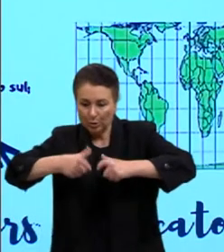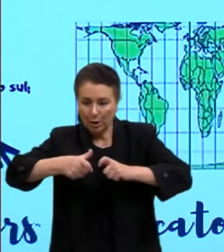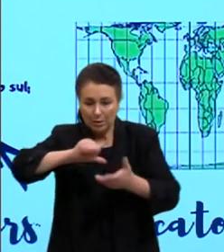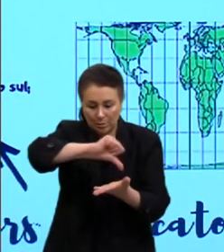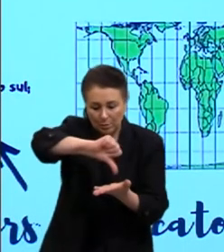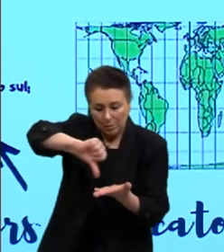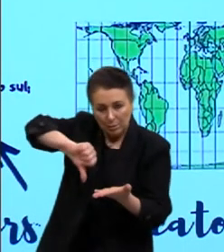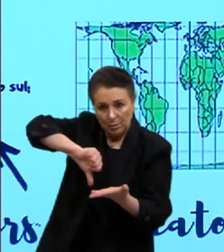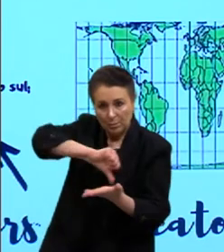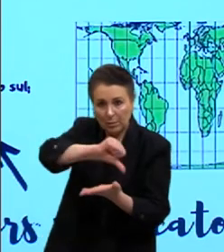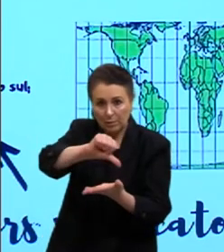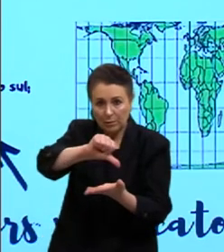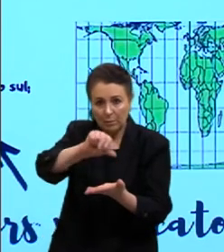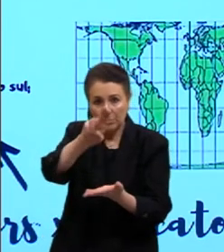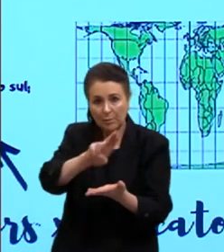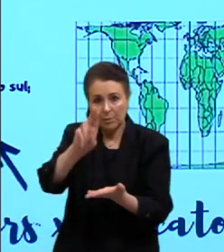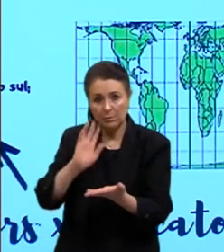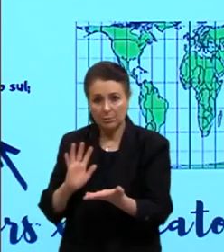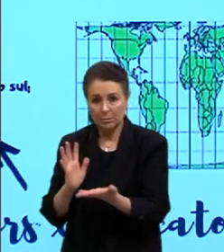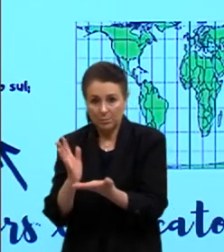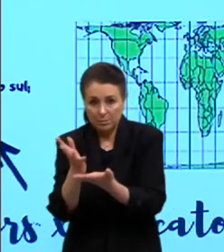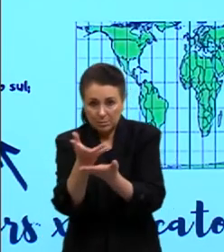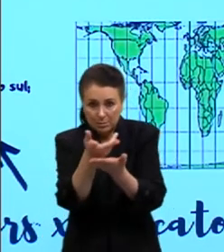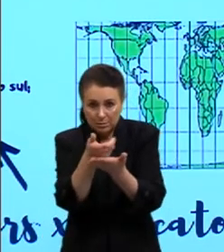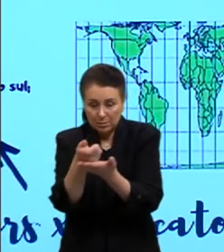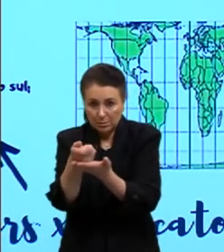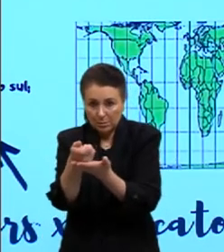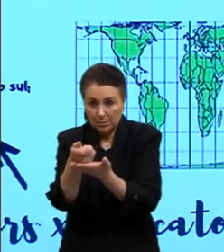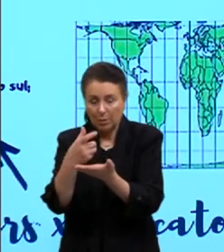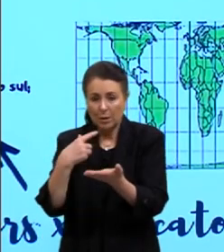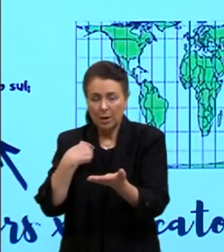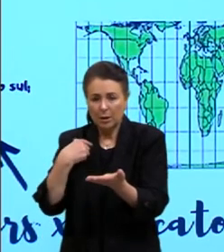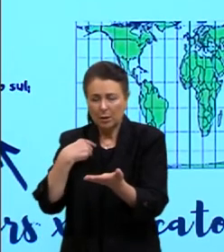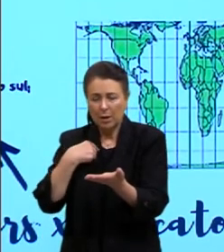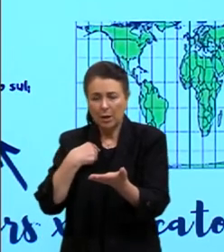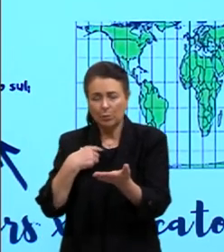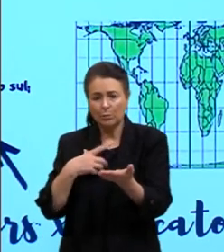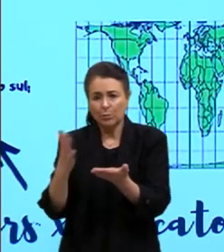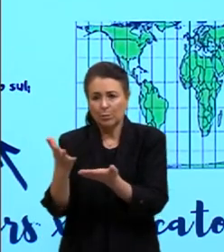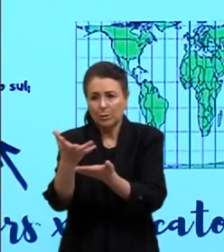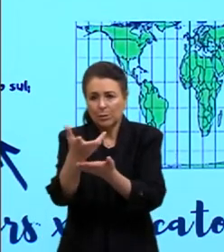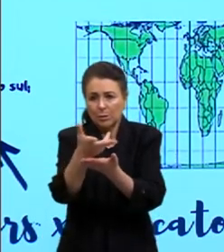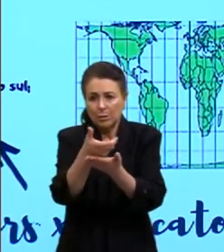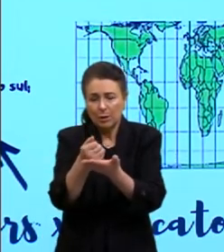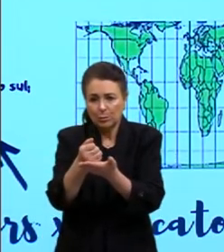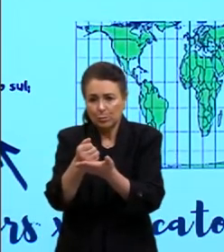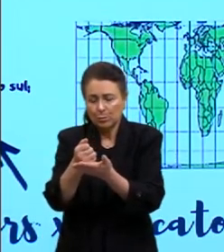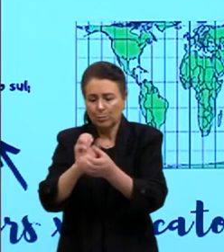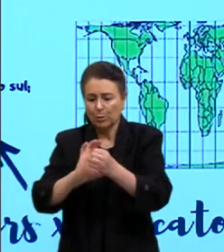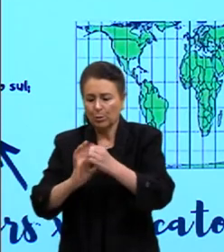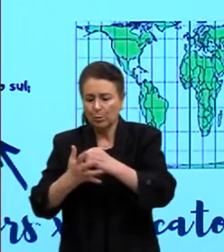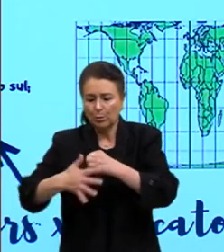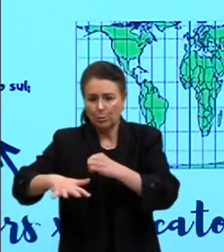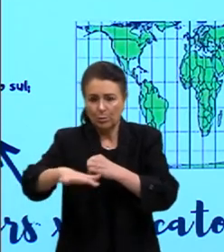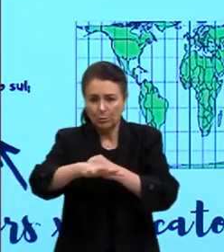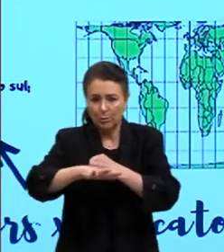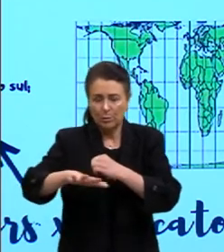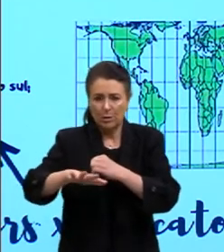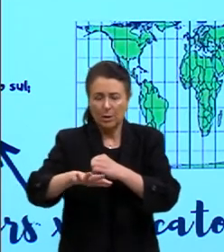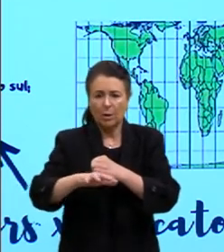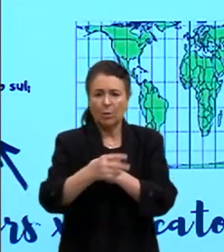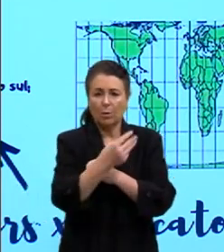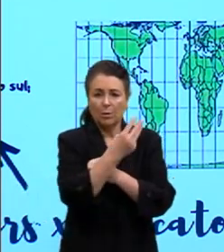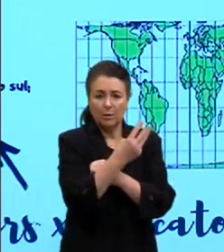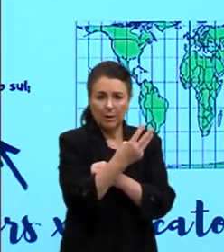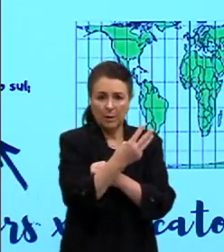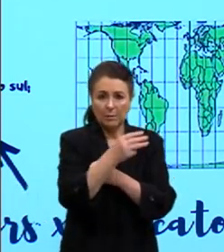poder colocar um dado, aqui tá um dado sobre Covid, por exemplo, na época era, era de 3 do 5 de 2020 a